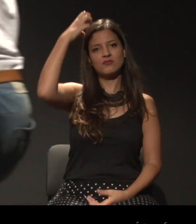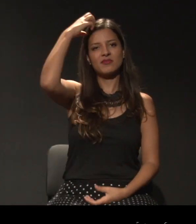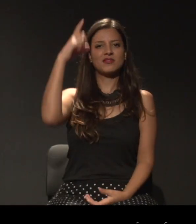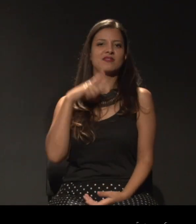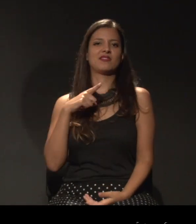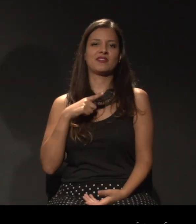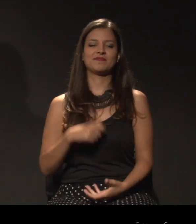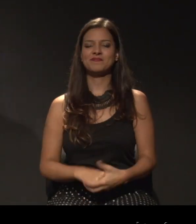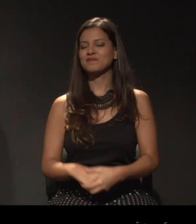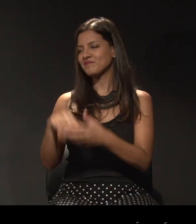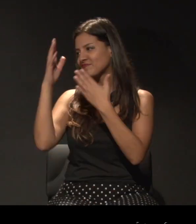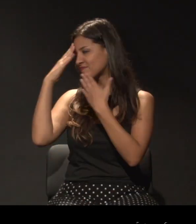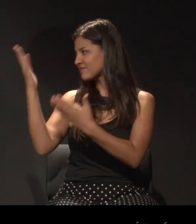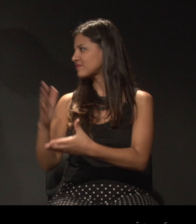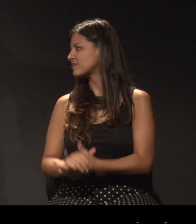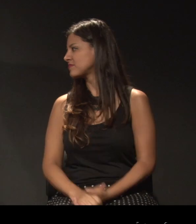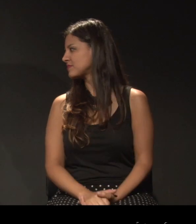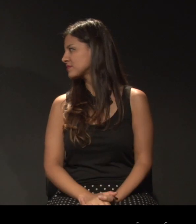Obrigada.